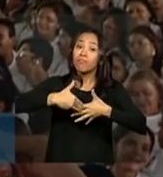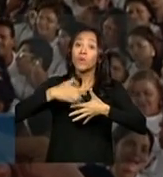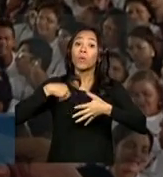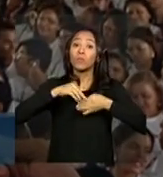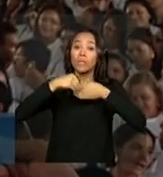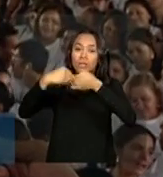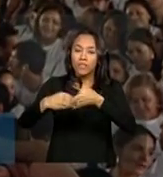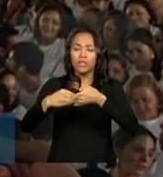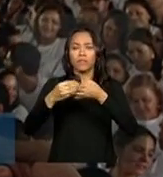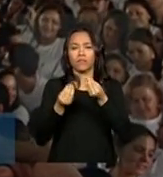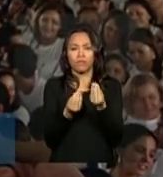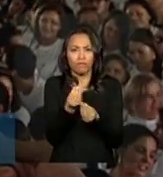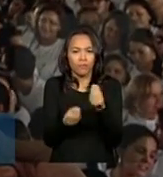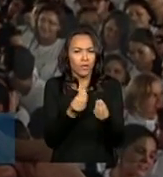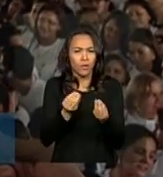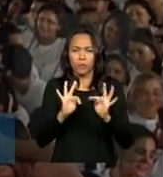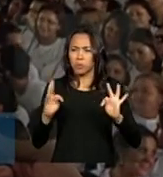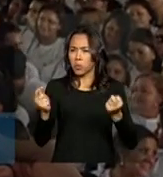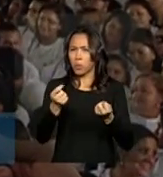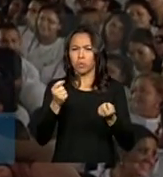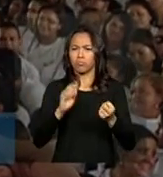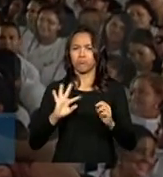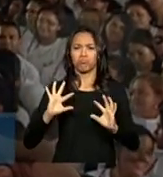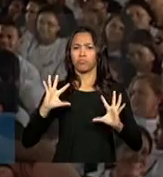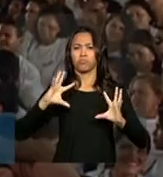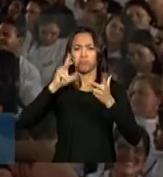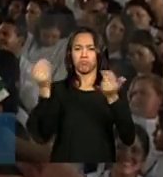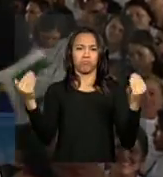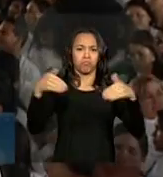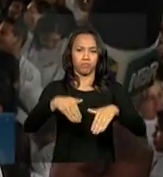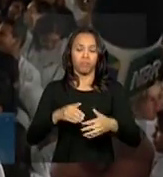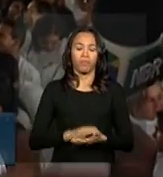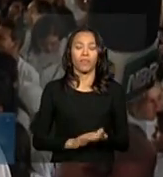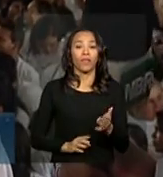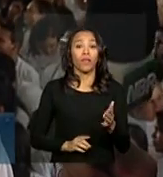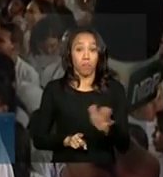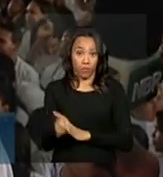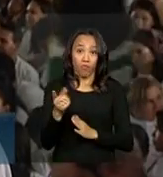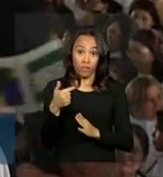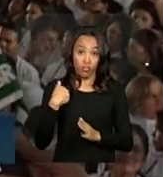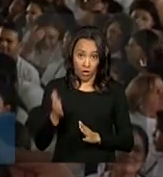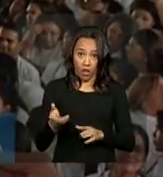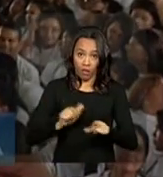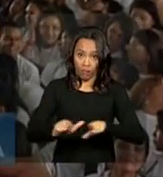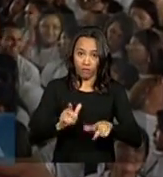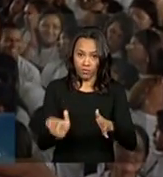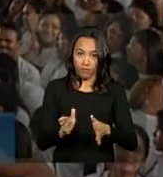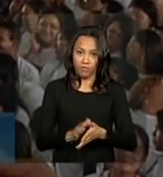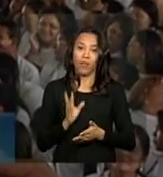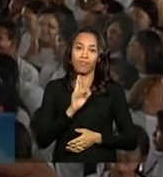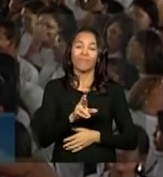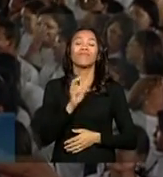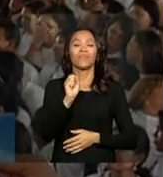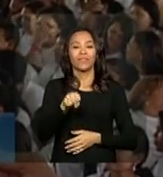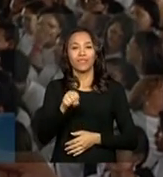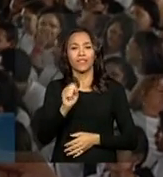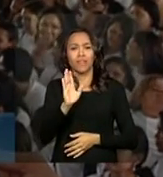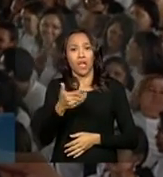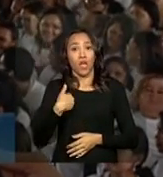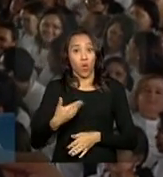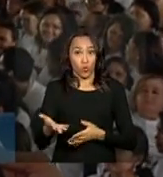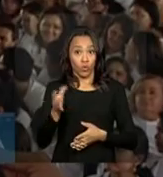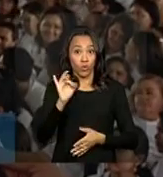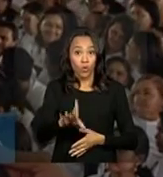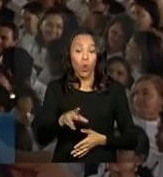com todo tipo de turista de todo mundo, né? E você já está trabalhando? Já. No momento, trabalho como